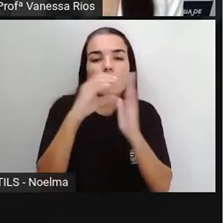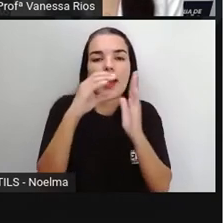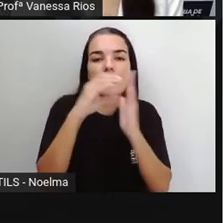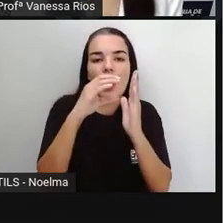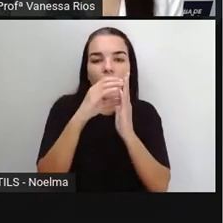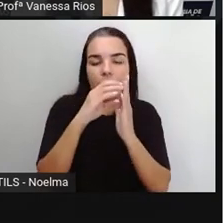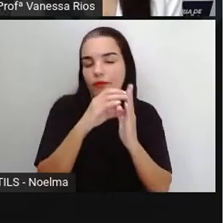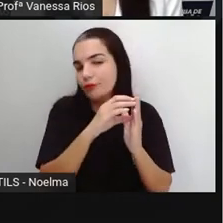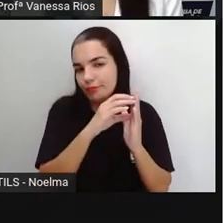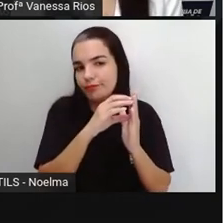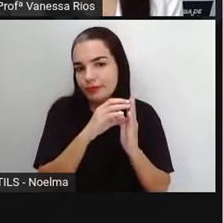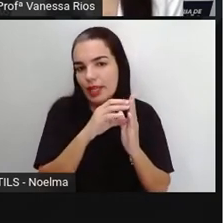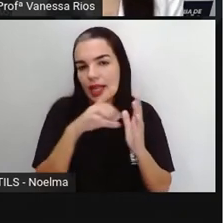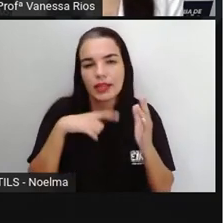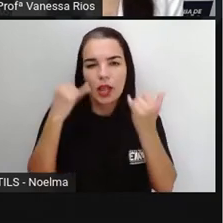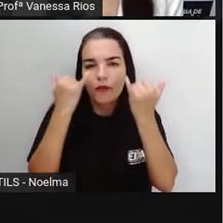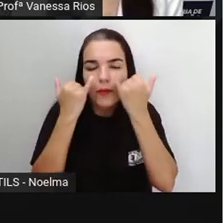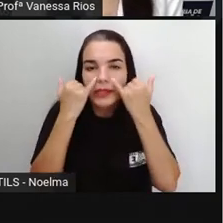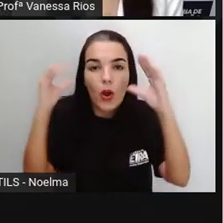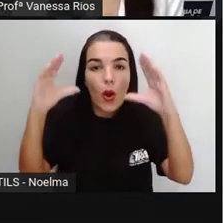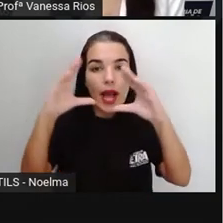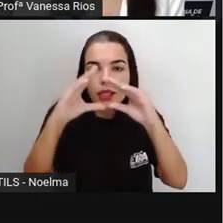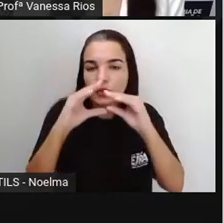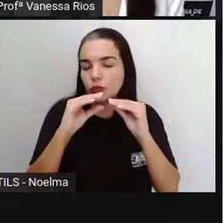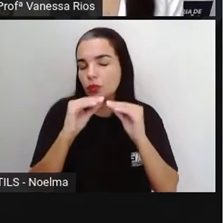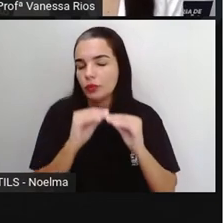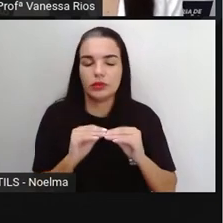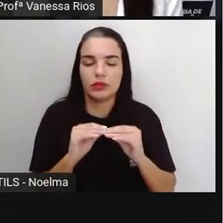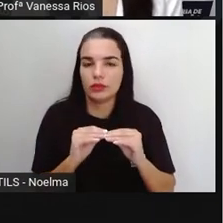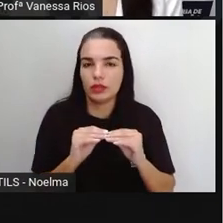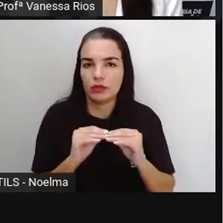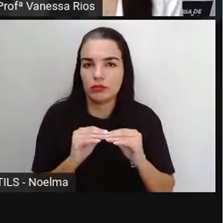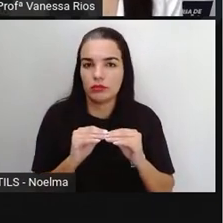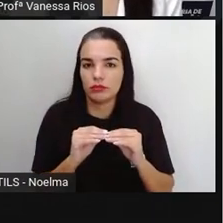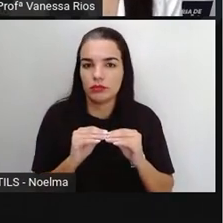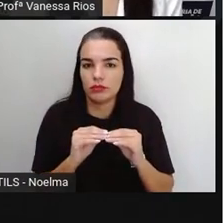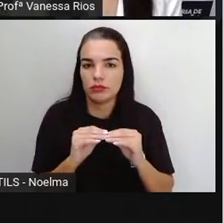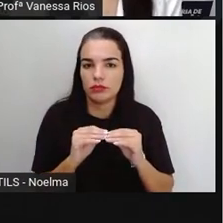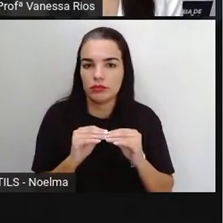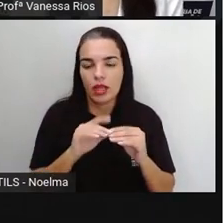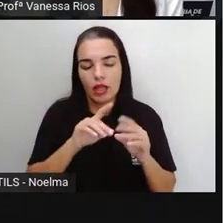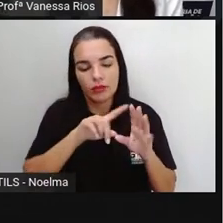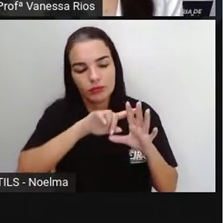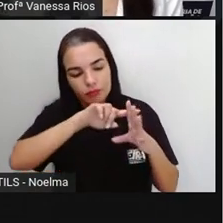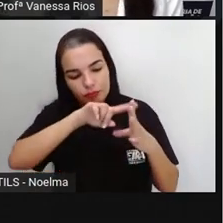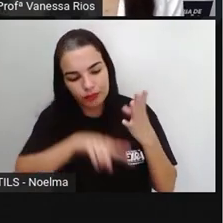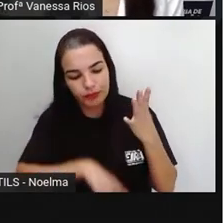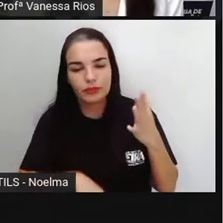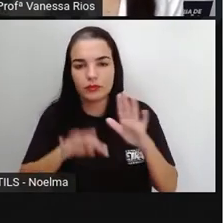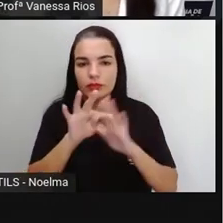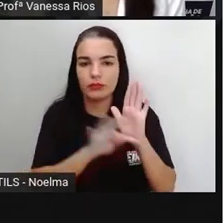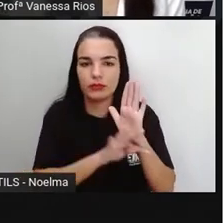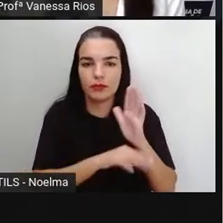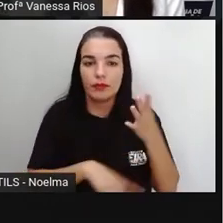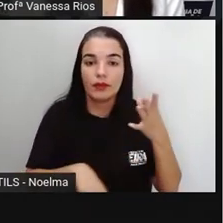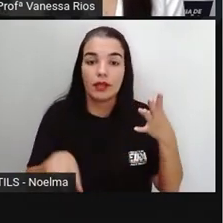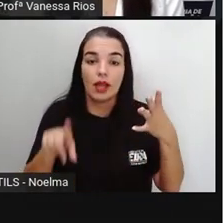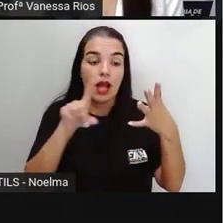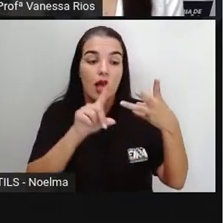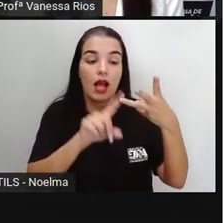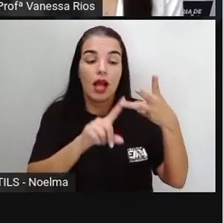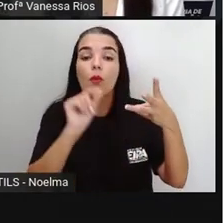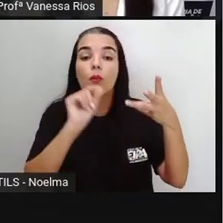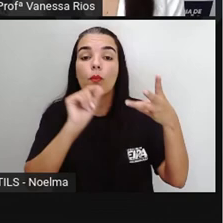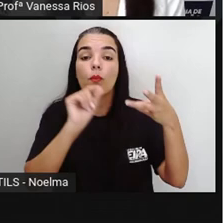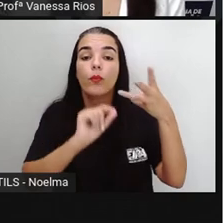do texto, e vai trazer ali um resumo das informações trazidas no restante do texto. e o corpo